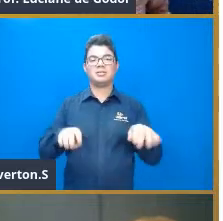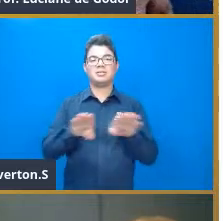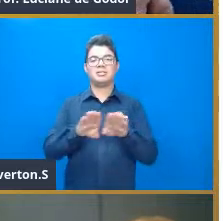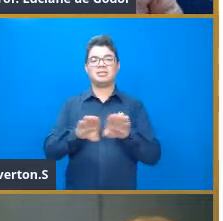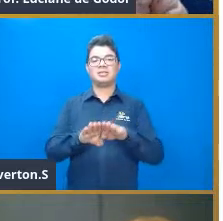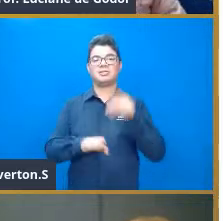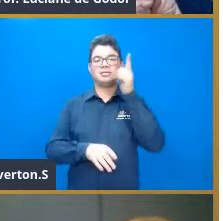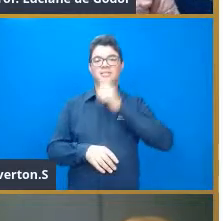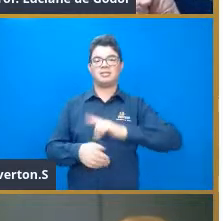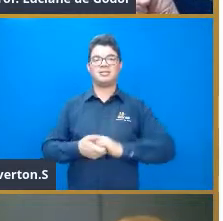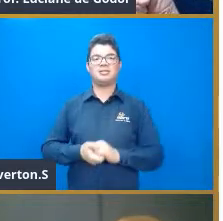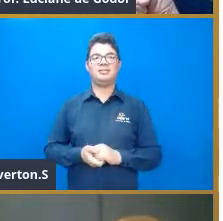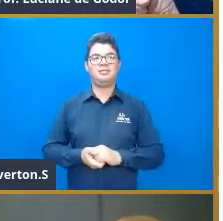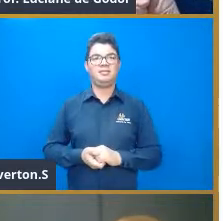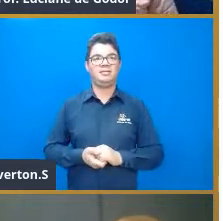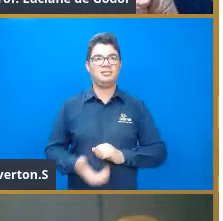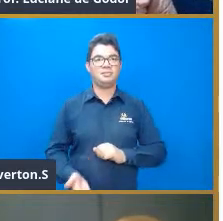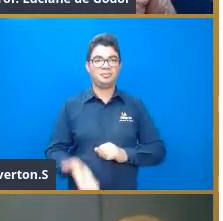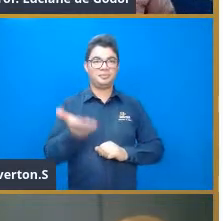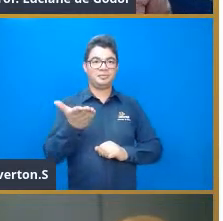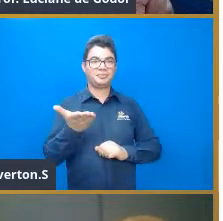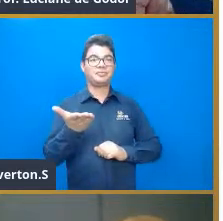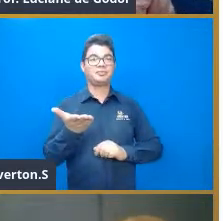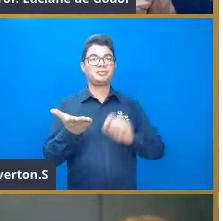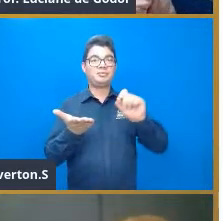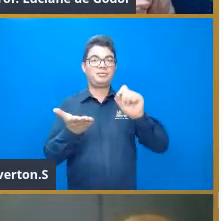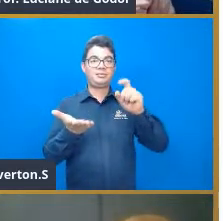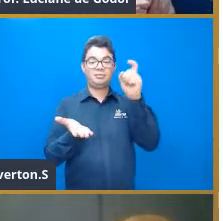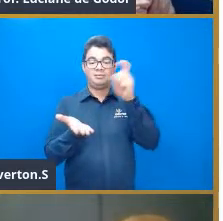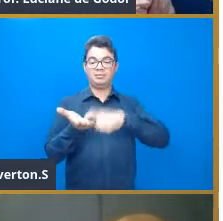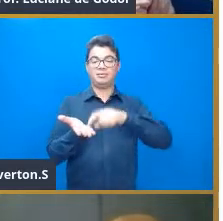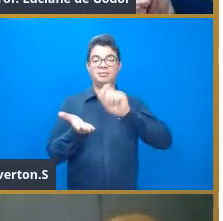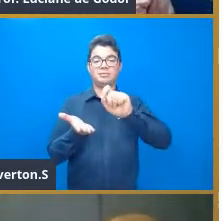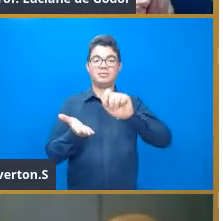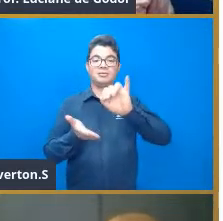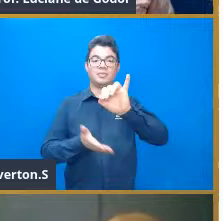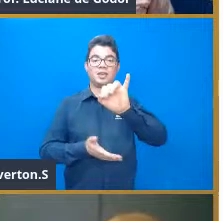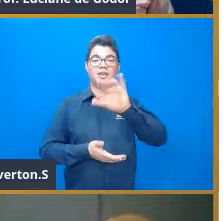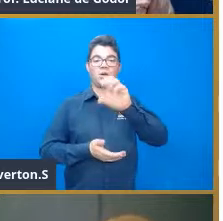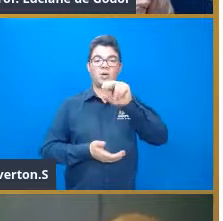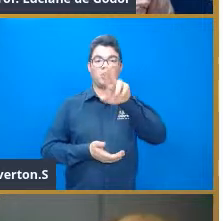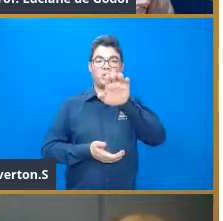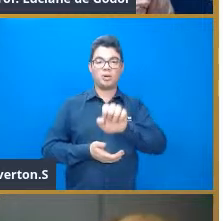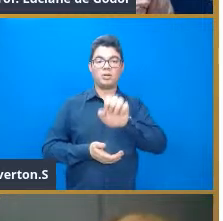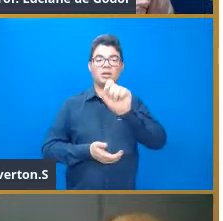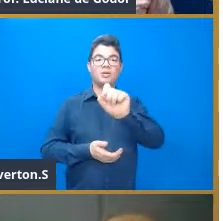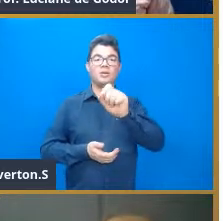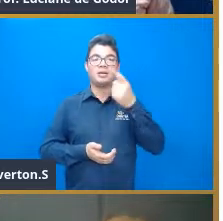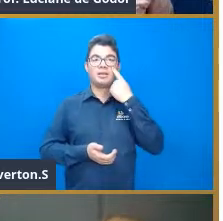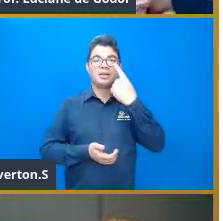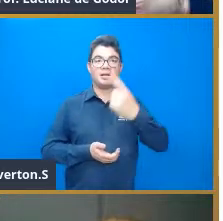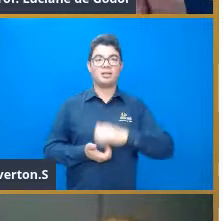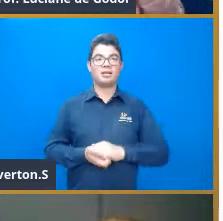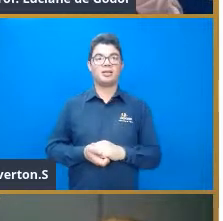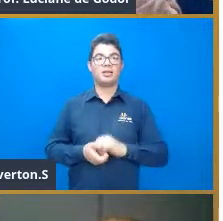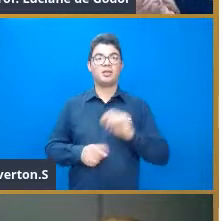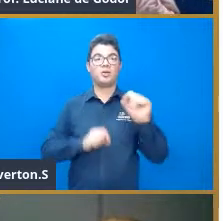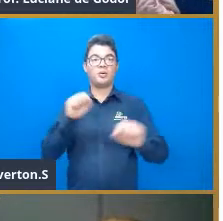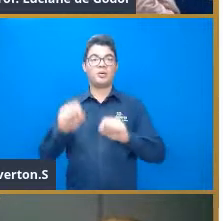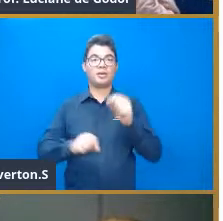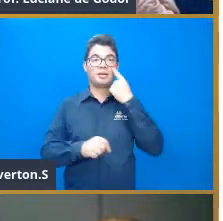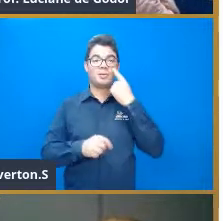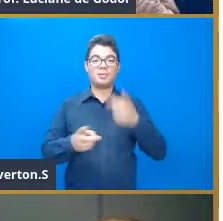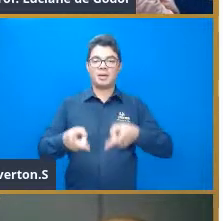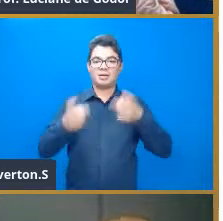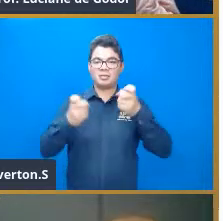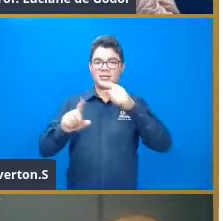importante, né, a partir do gráfico, nós clicamos aqui, tem um ícone, né, onde tem a opção extremo, que nada mais é do que a derivada, nota que nesse ponto